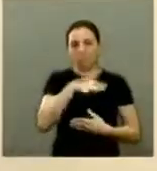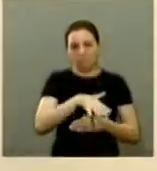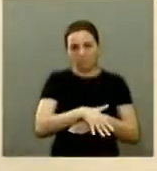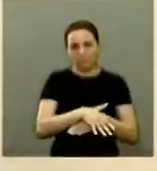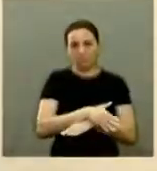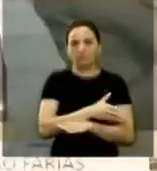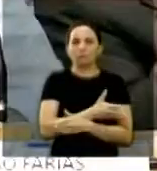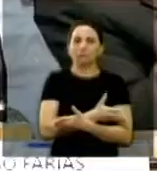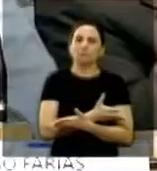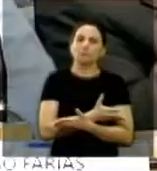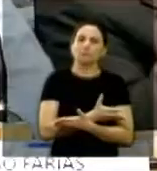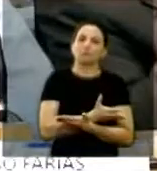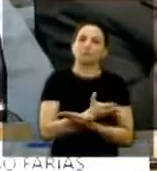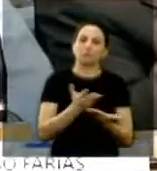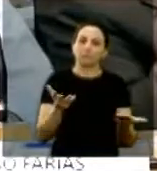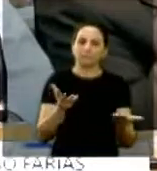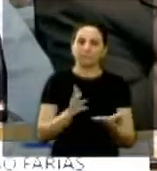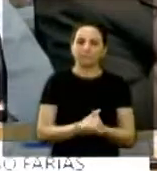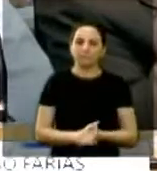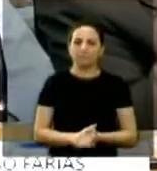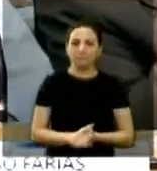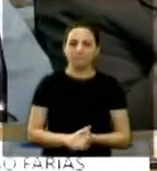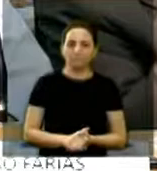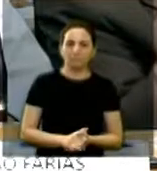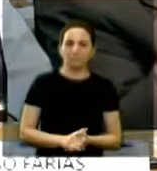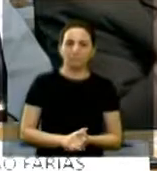obrigado vereador vereador doutor Helder